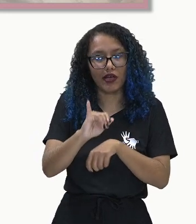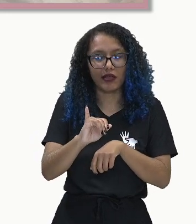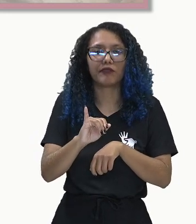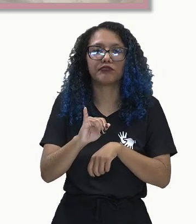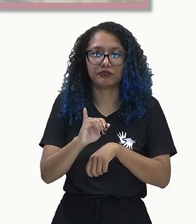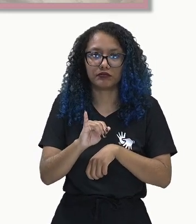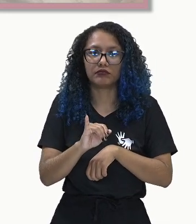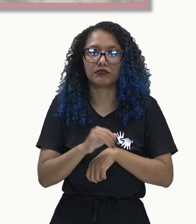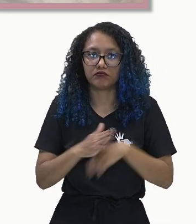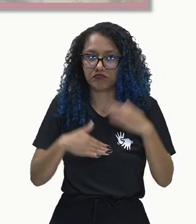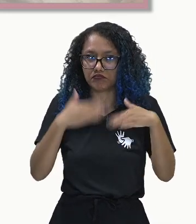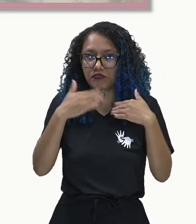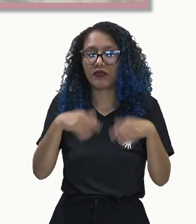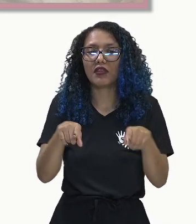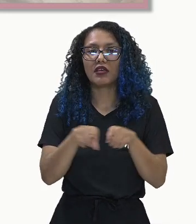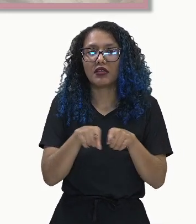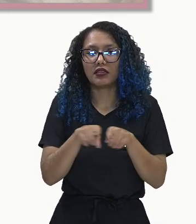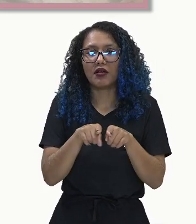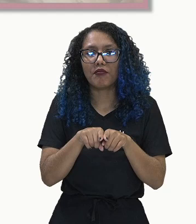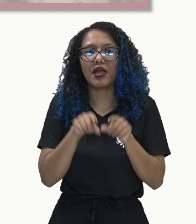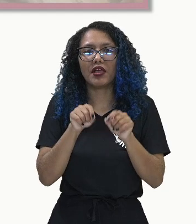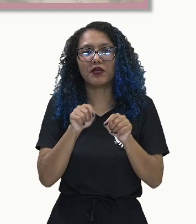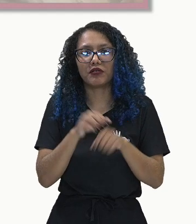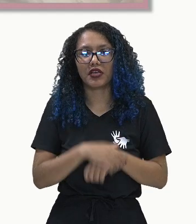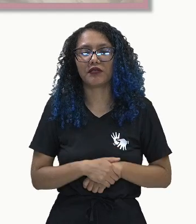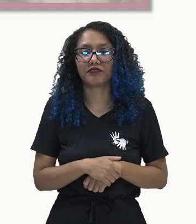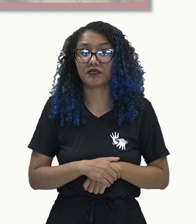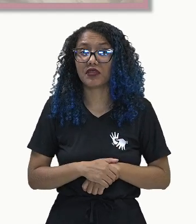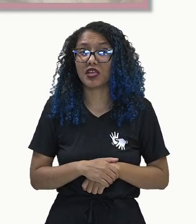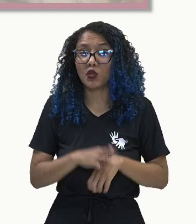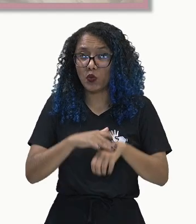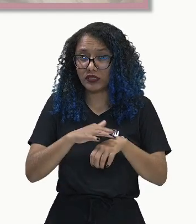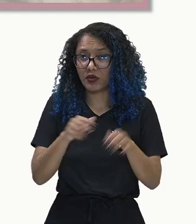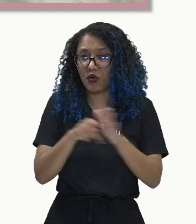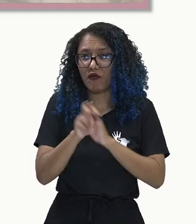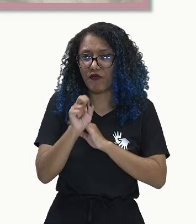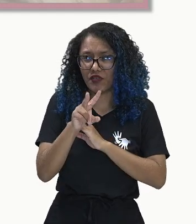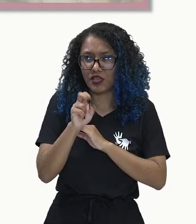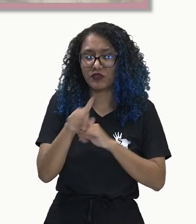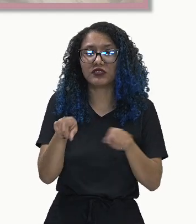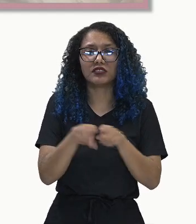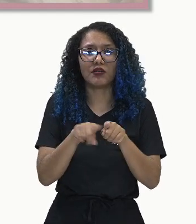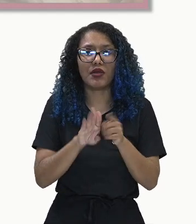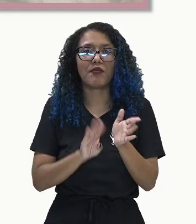infecções virais e bacterianas. Por quê? Certos vírus